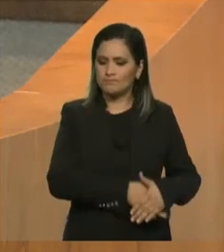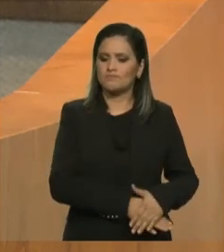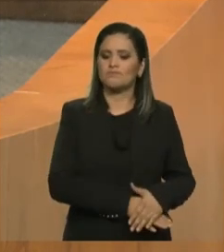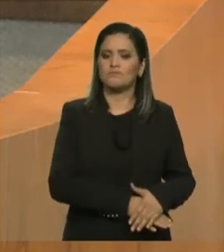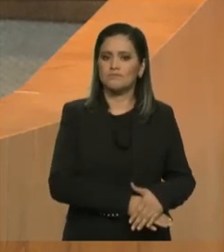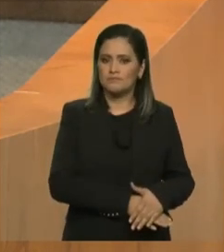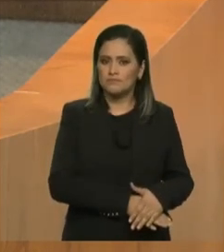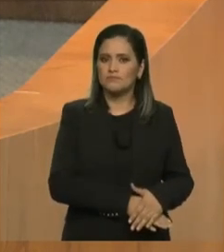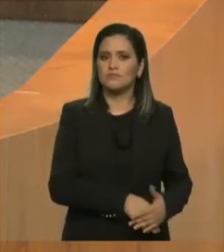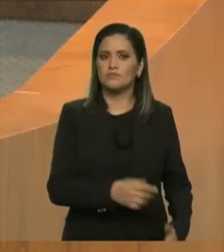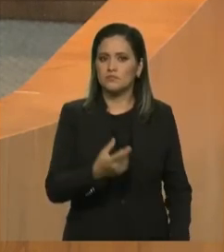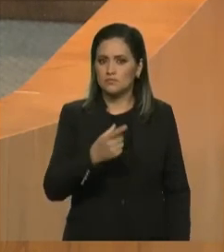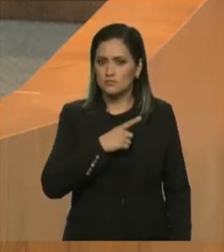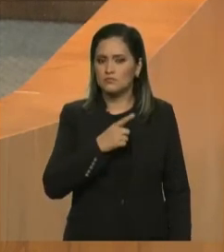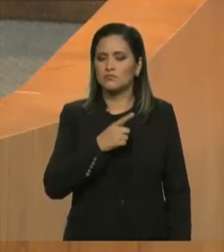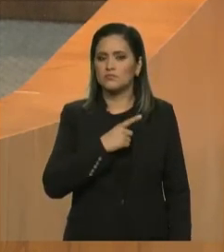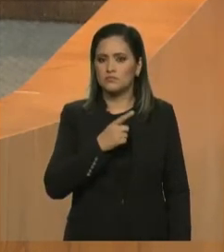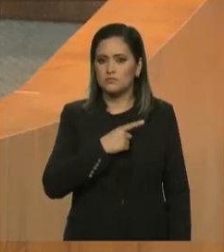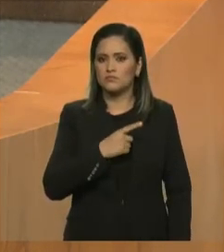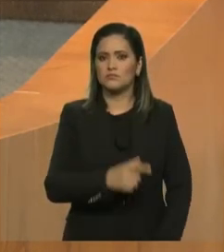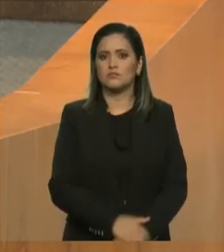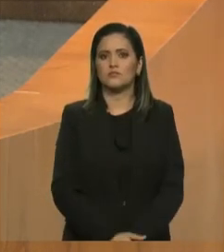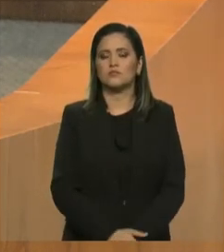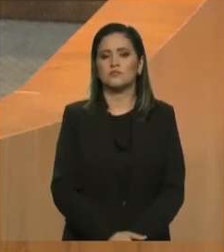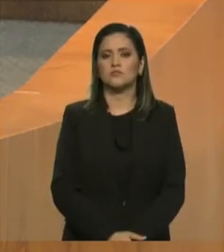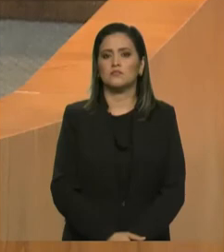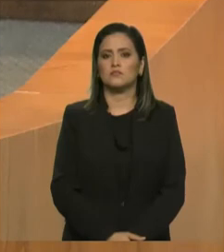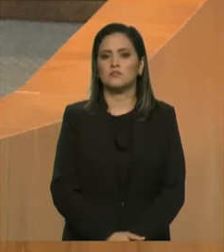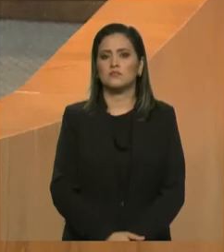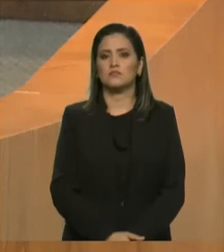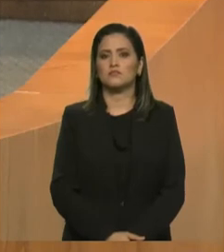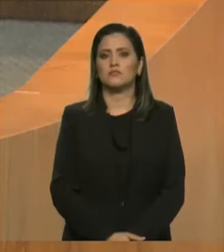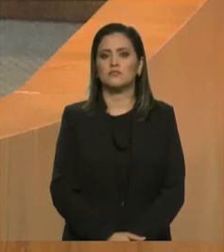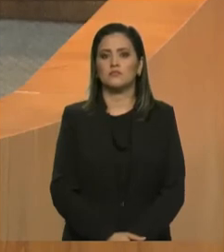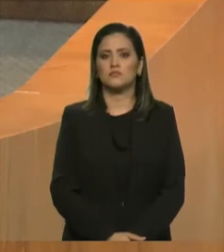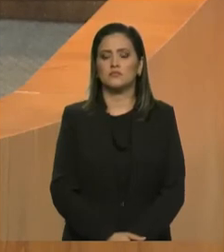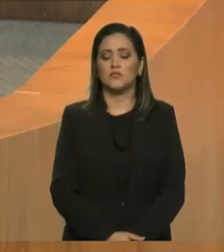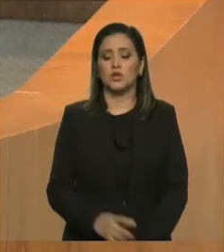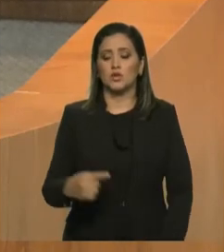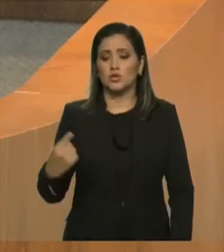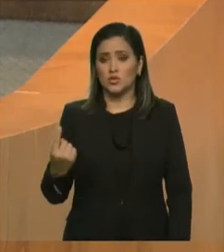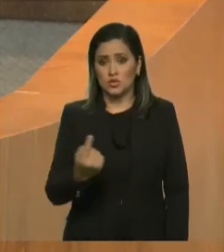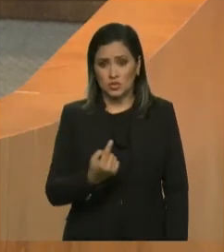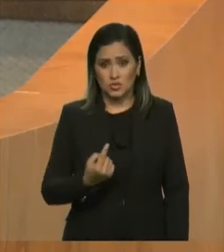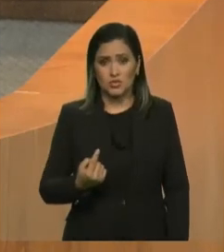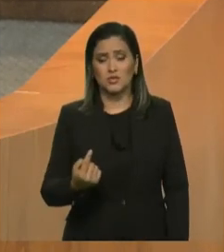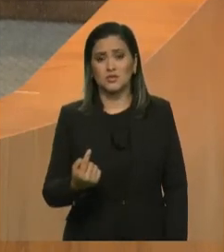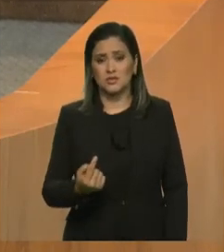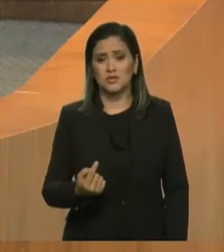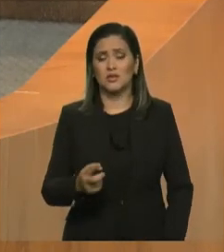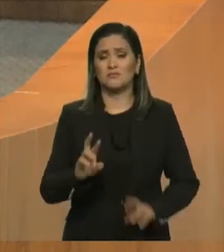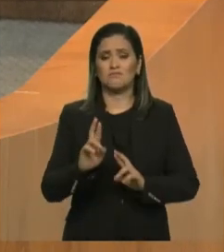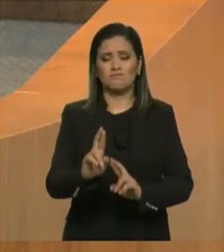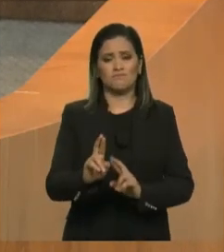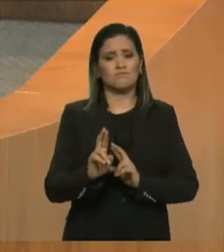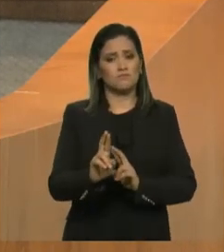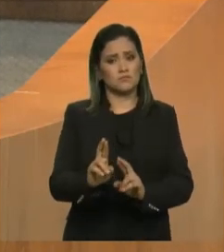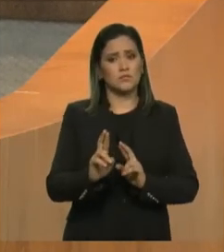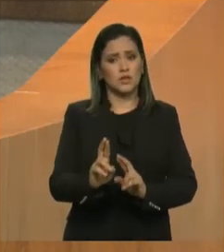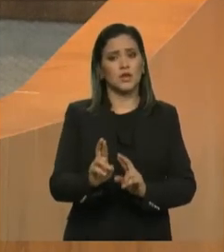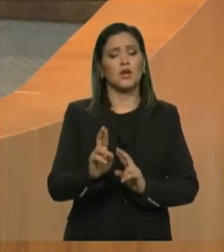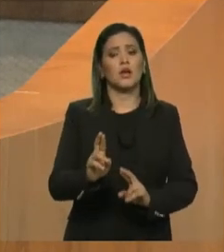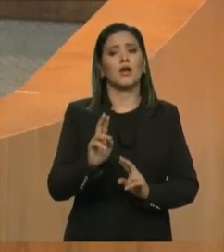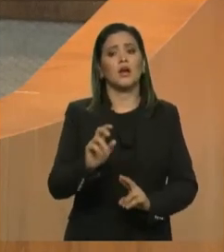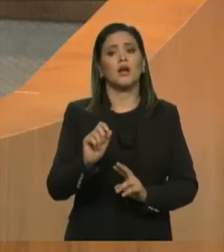dinheiro em caixa. Nós só temos a esperança de que a saúde pública do Estado do Maranhão, após a pandemia,